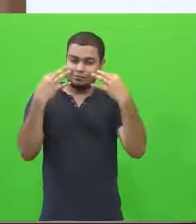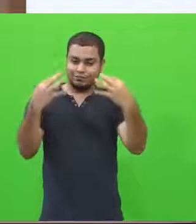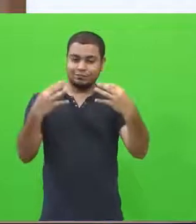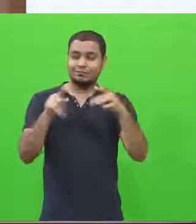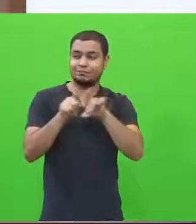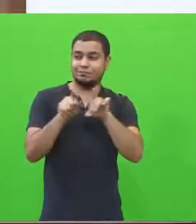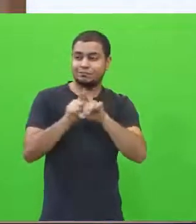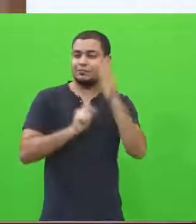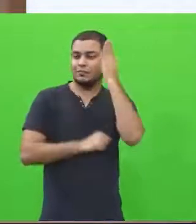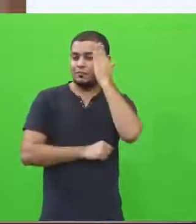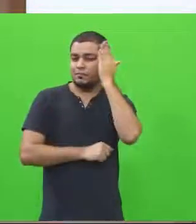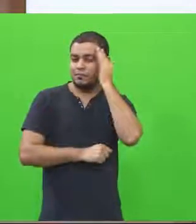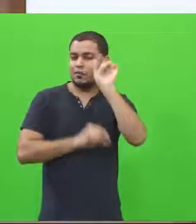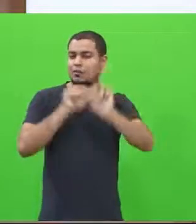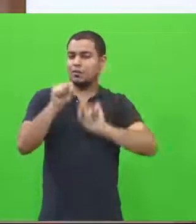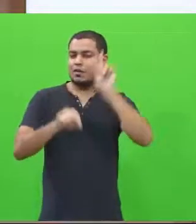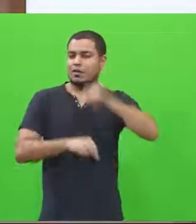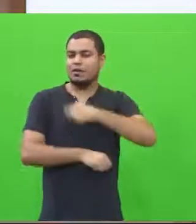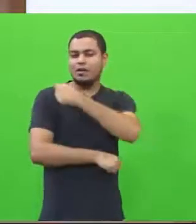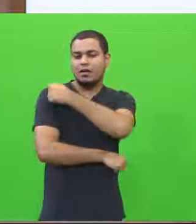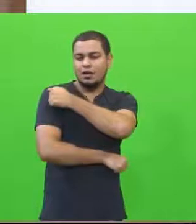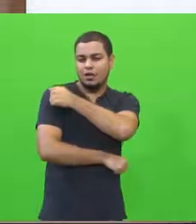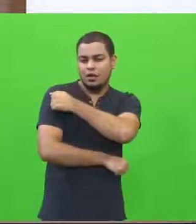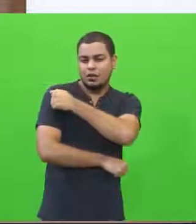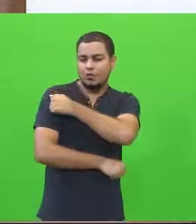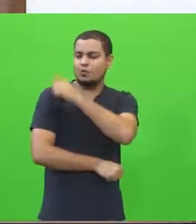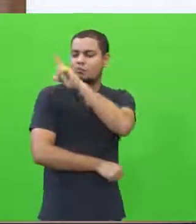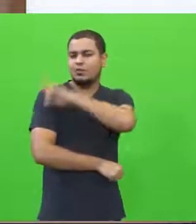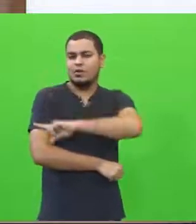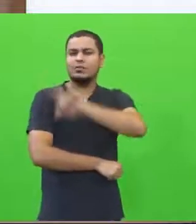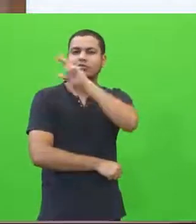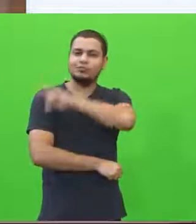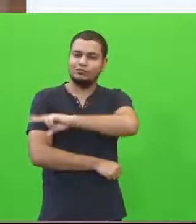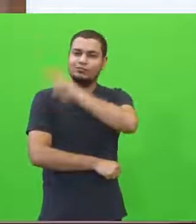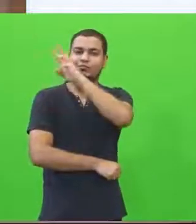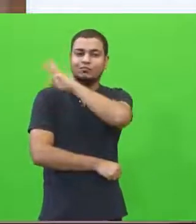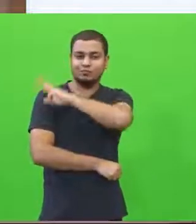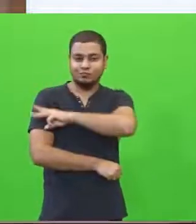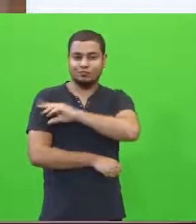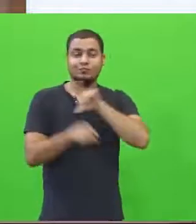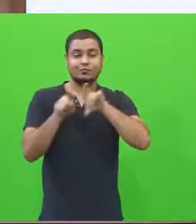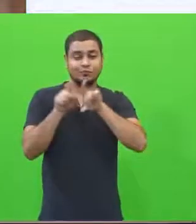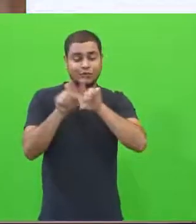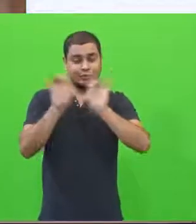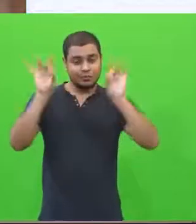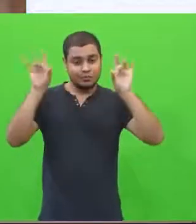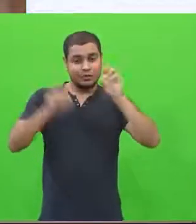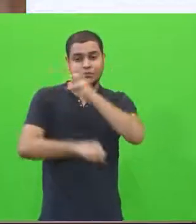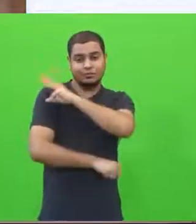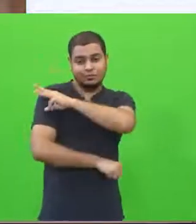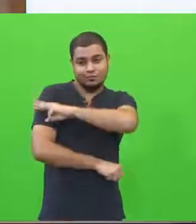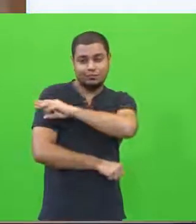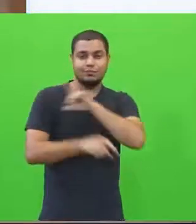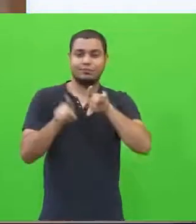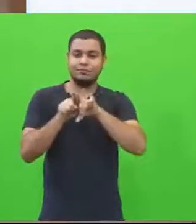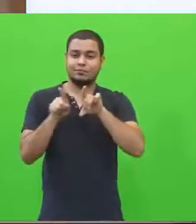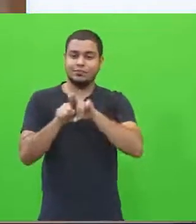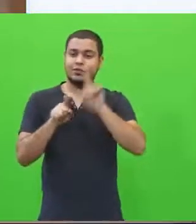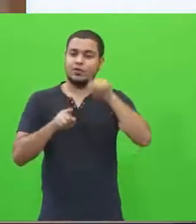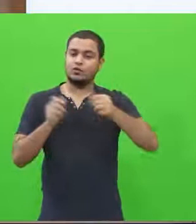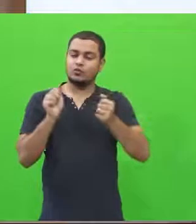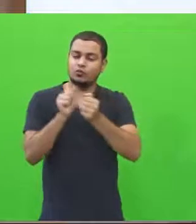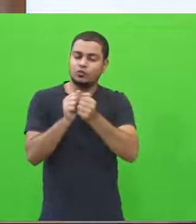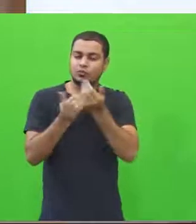Nós sabemos que são alunos tanto da primeira como da segunda, em especial da terceira série, os que vão efetivamente fazer